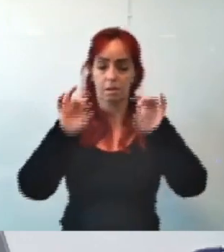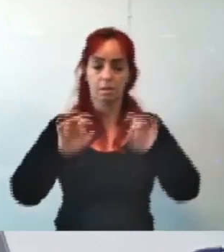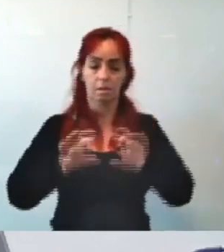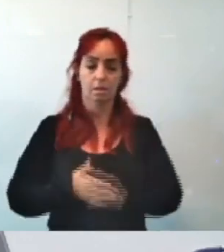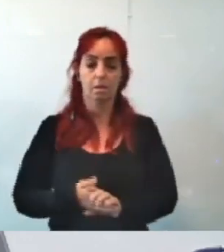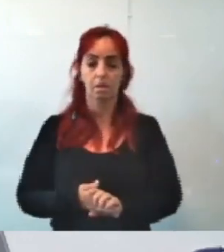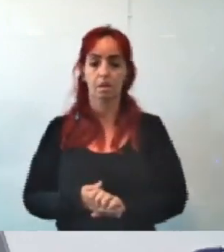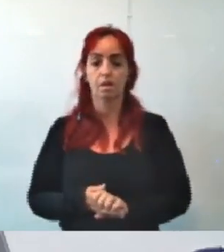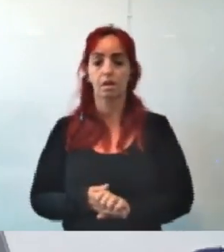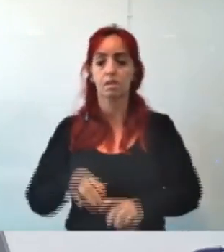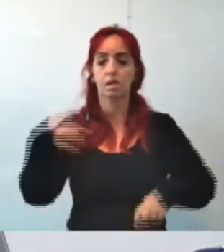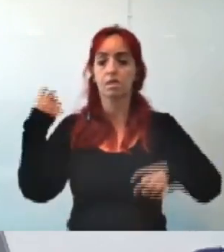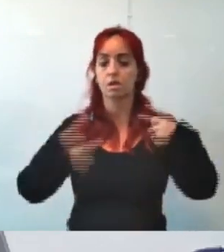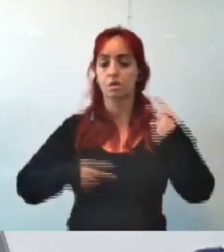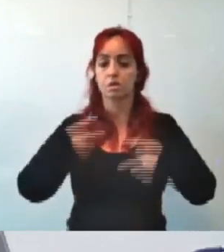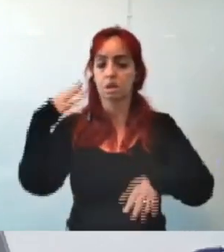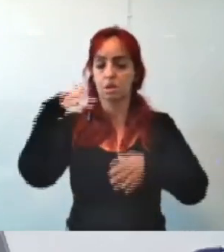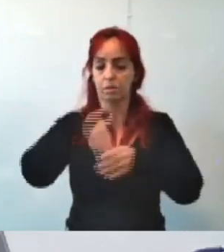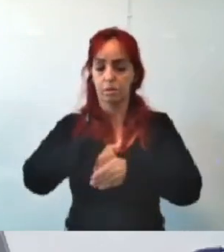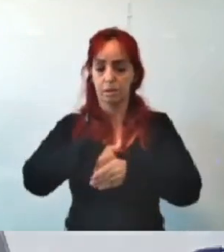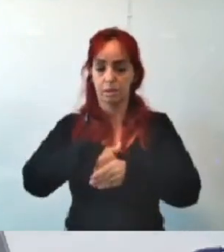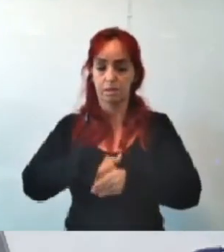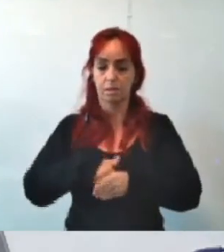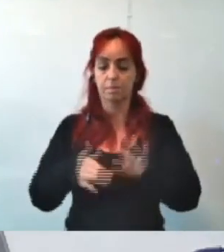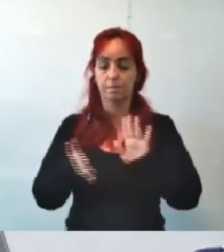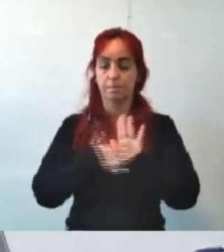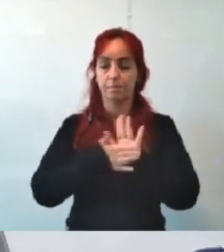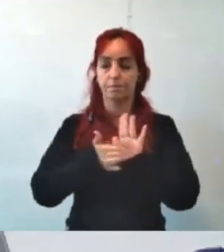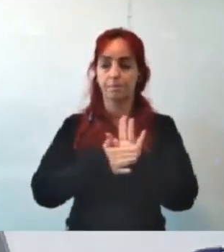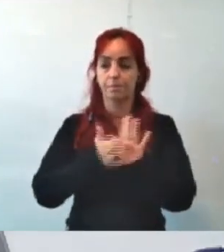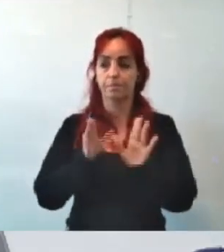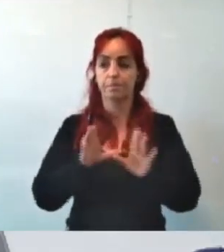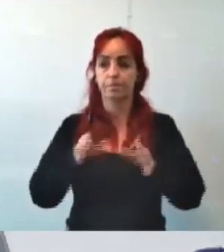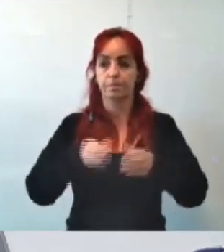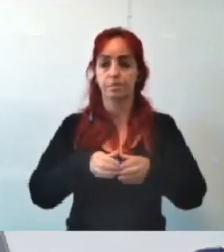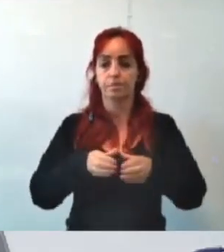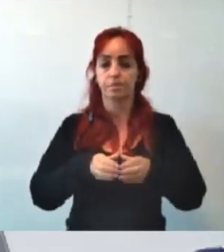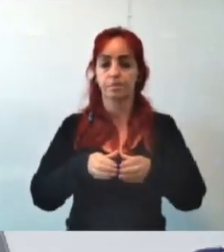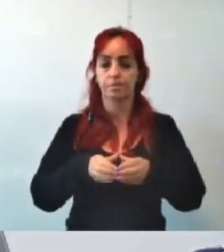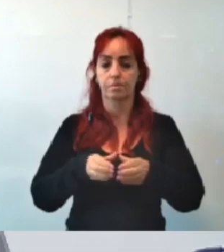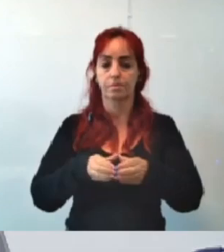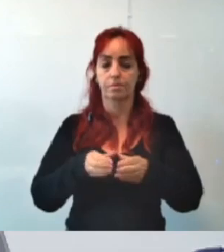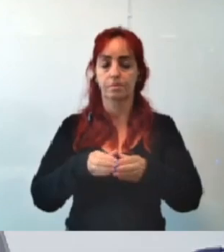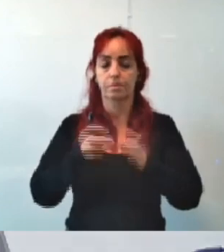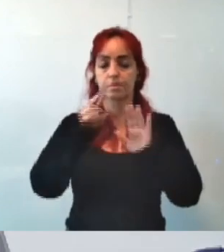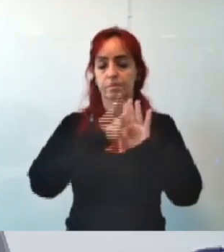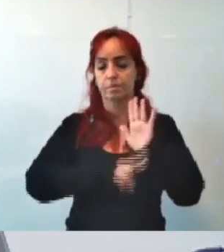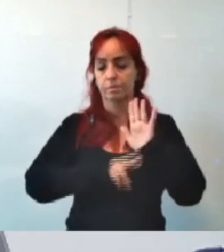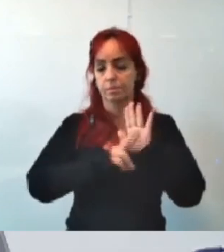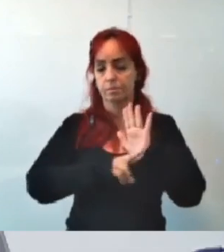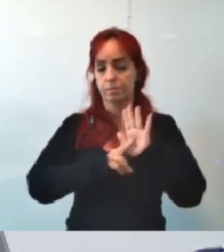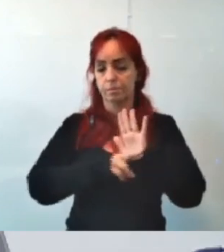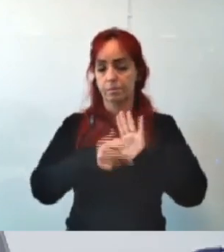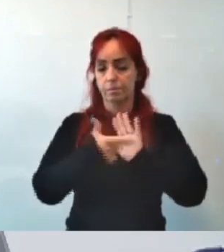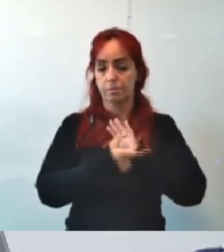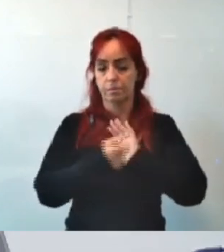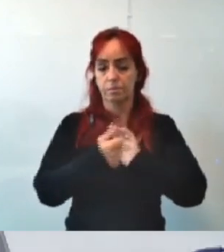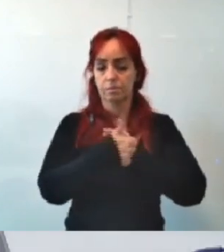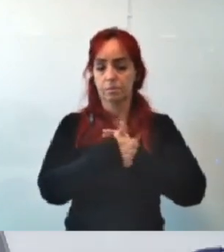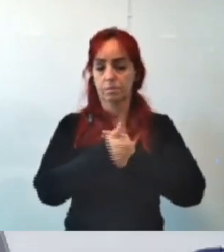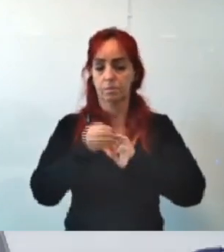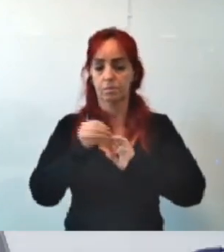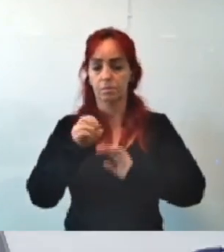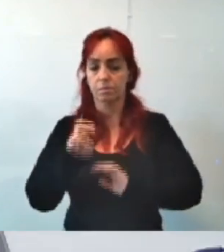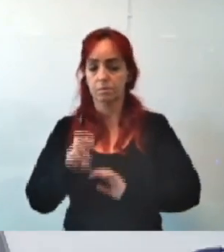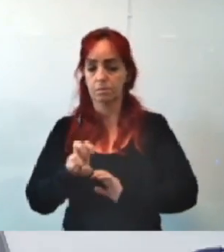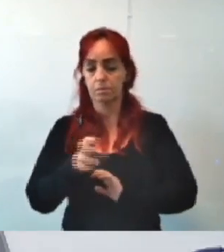1. Discussão e votação. Proposição da comissão. Requerimento de comissão 2105 de